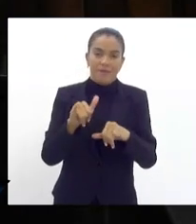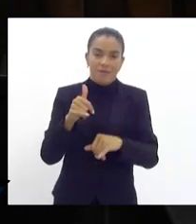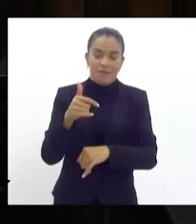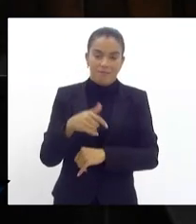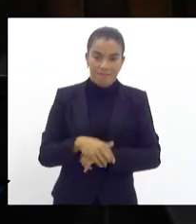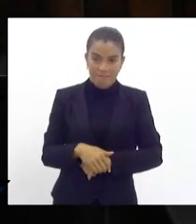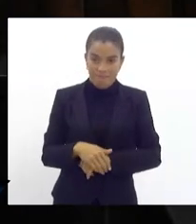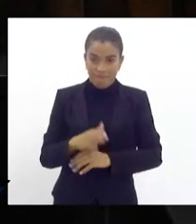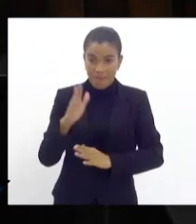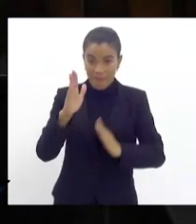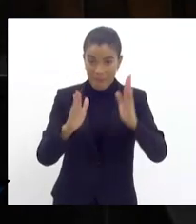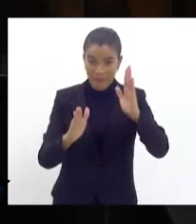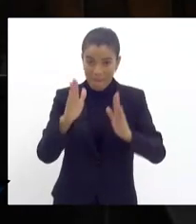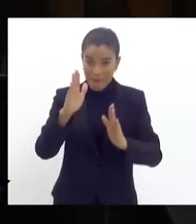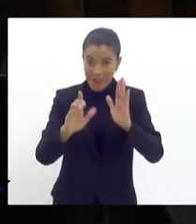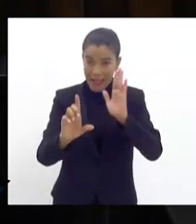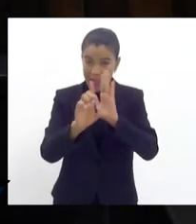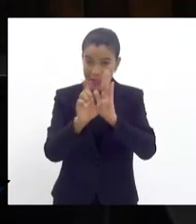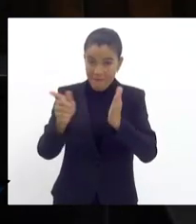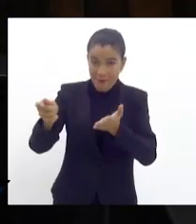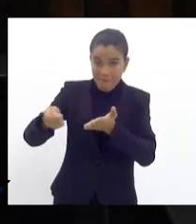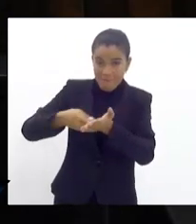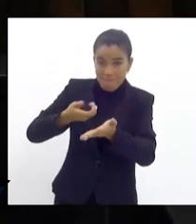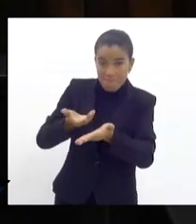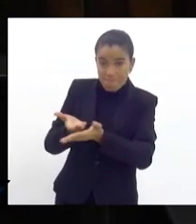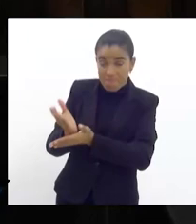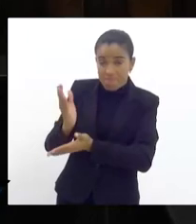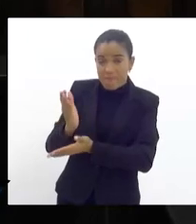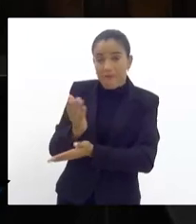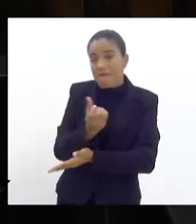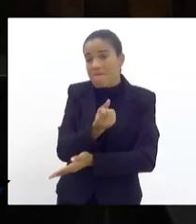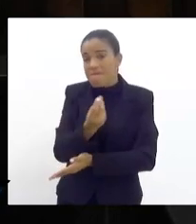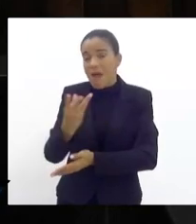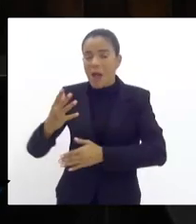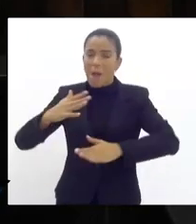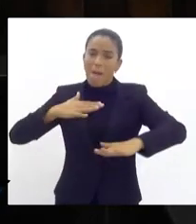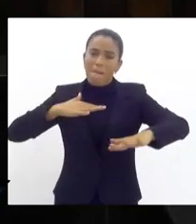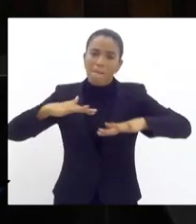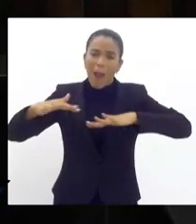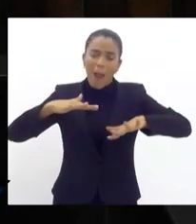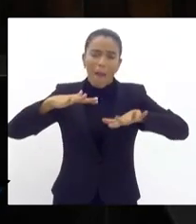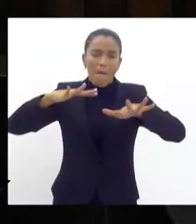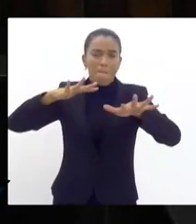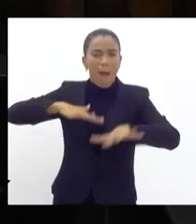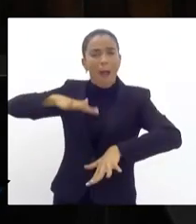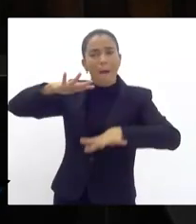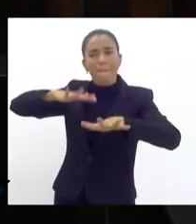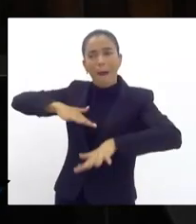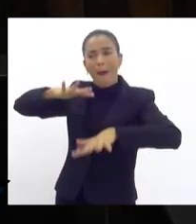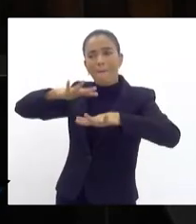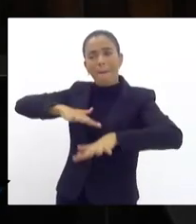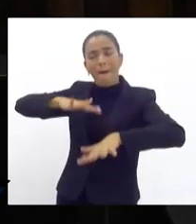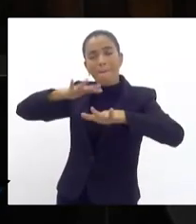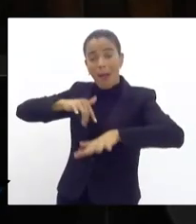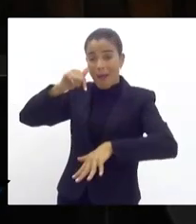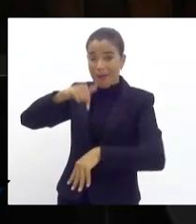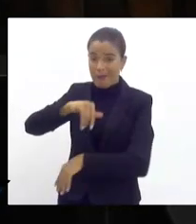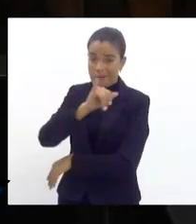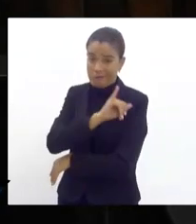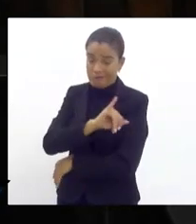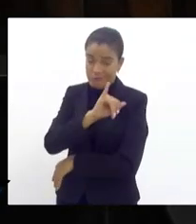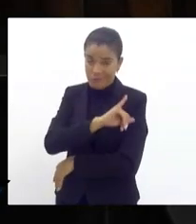no período que essa lei foi promulgada, muitas manifestações populares aconteceram aqui no Estado.